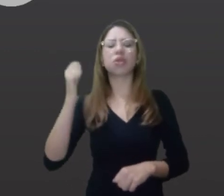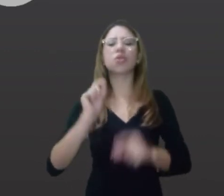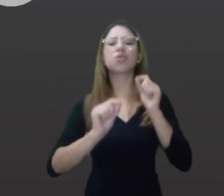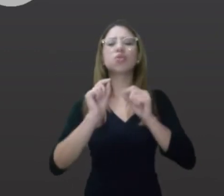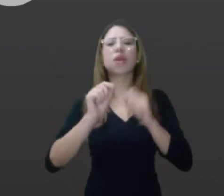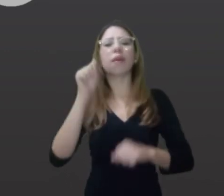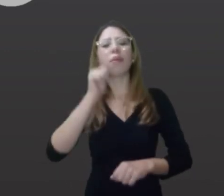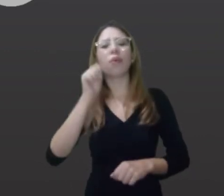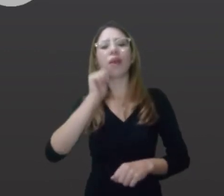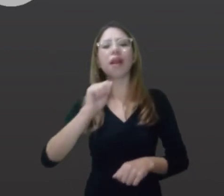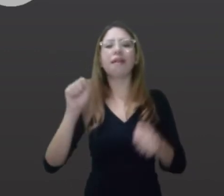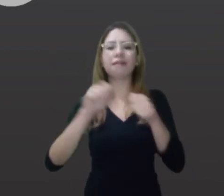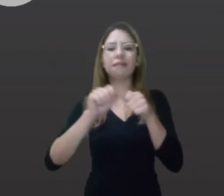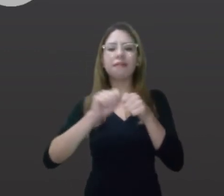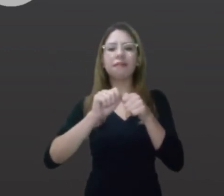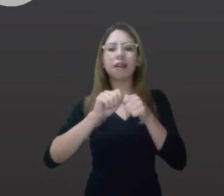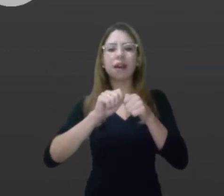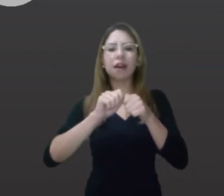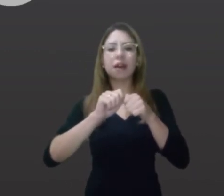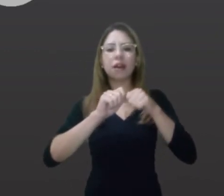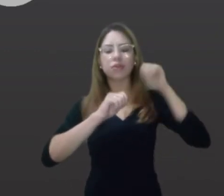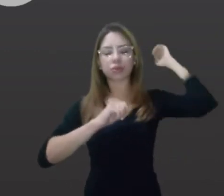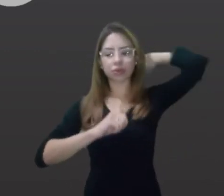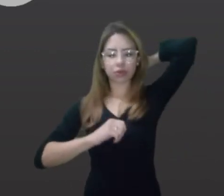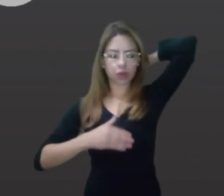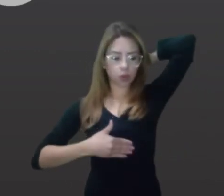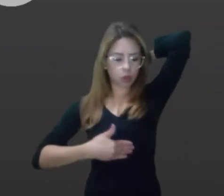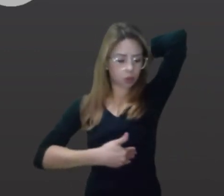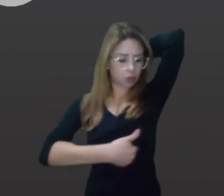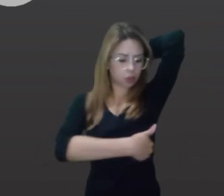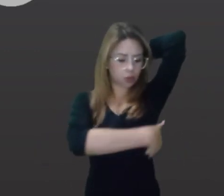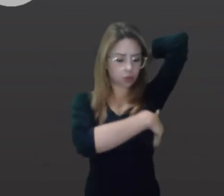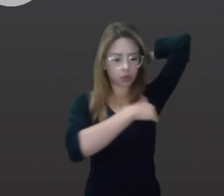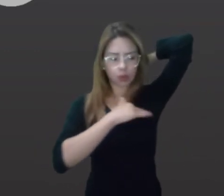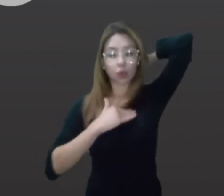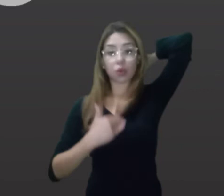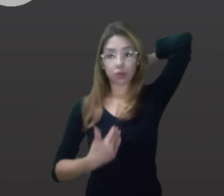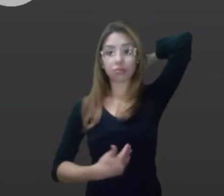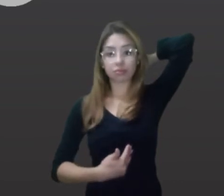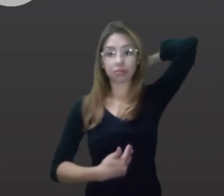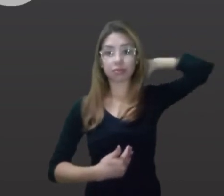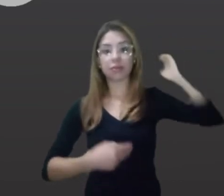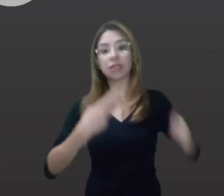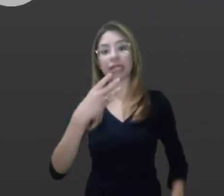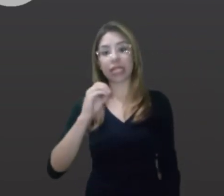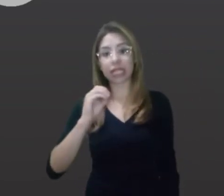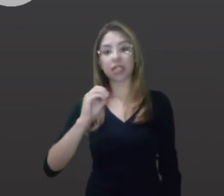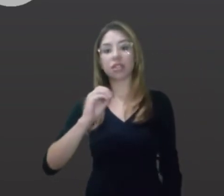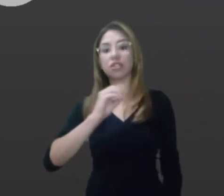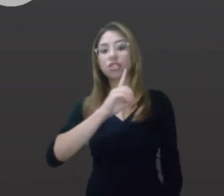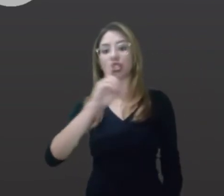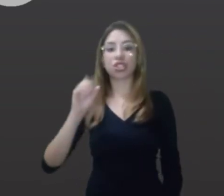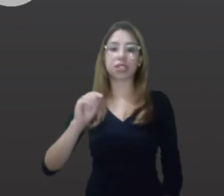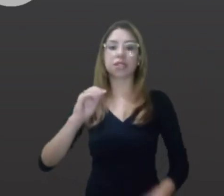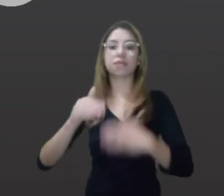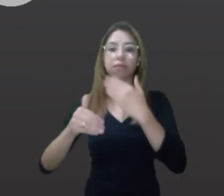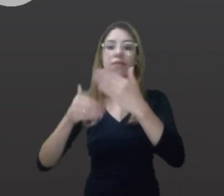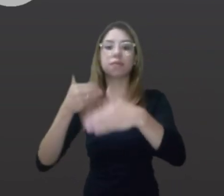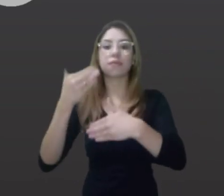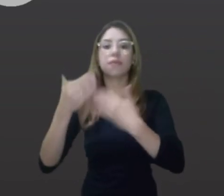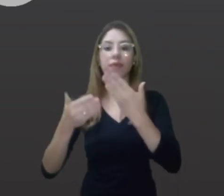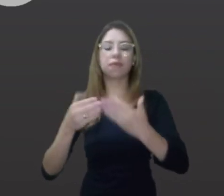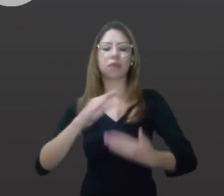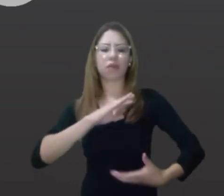mulheres realizem um autoexame a pelo menos a cada 30 dias, observando qualquer alteração no formato,